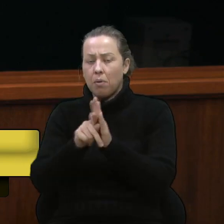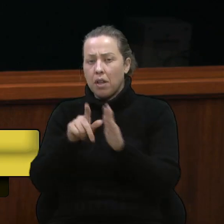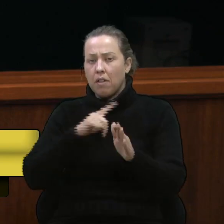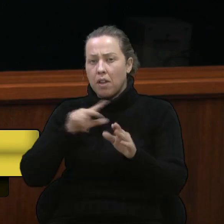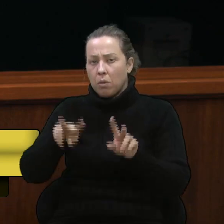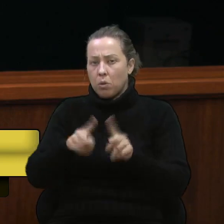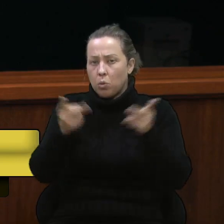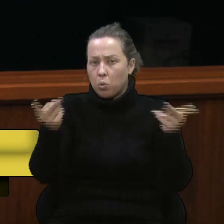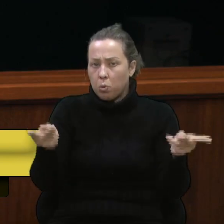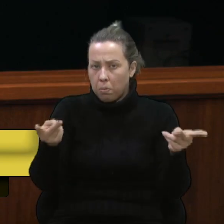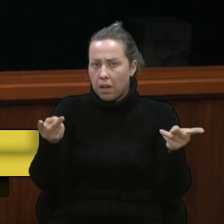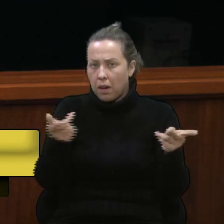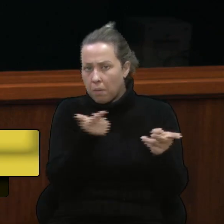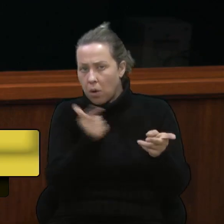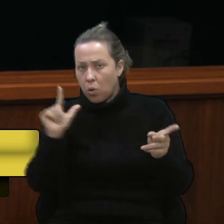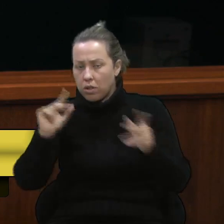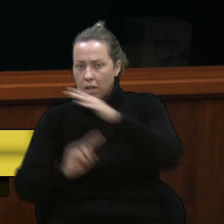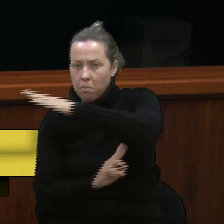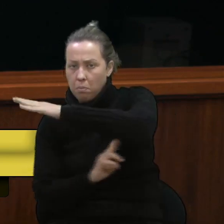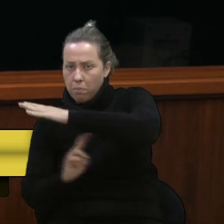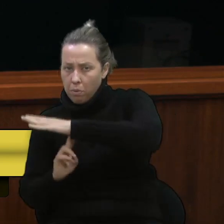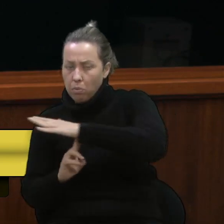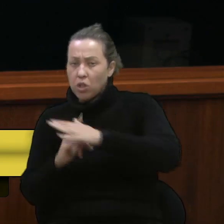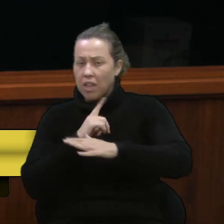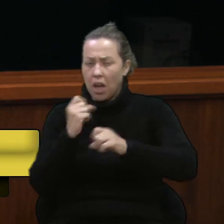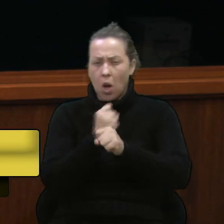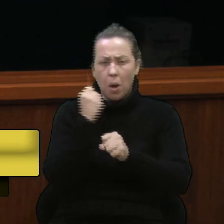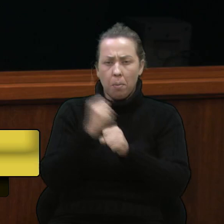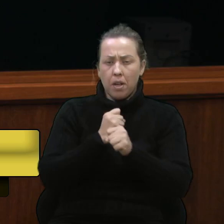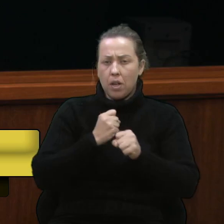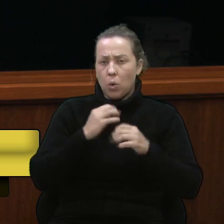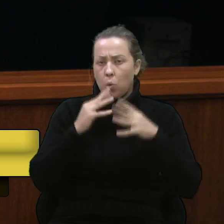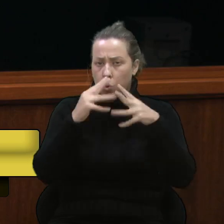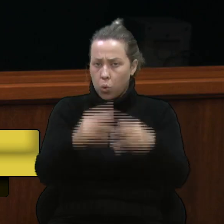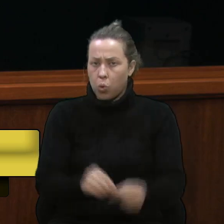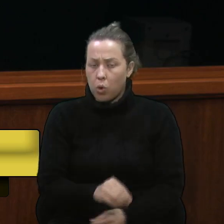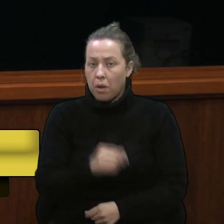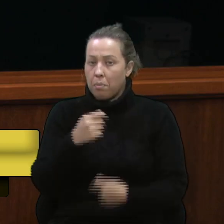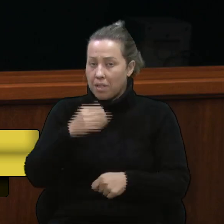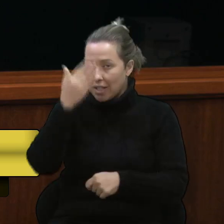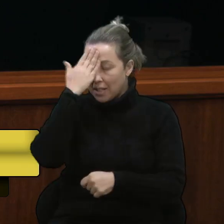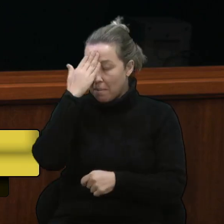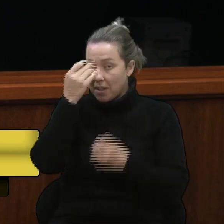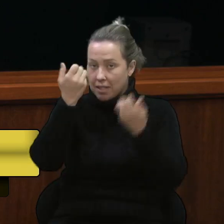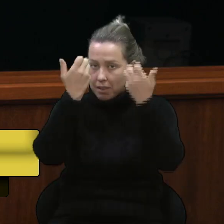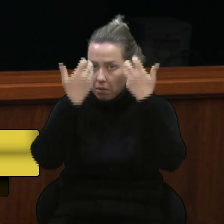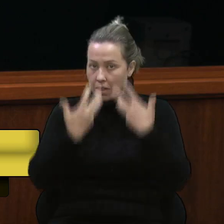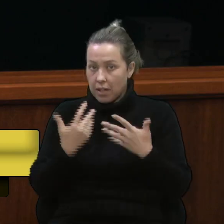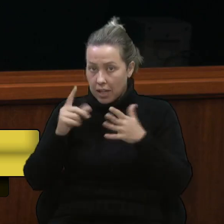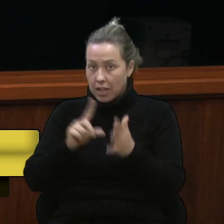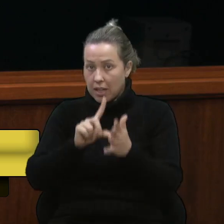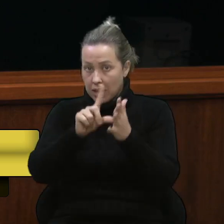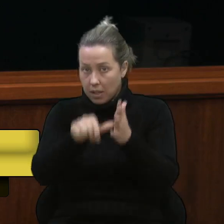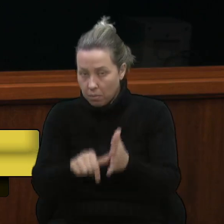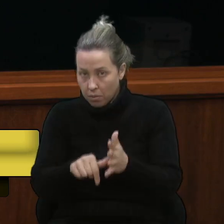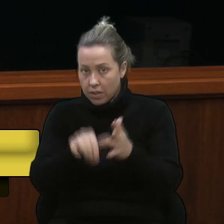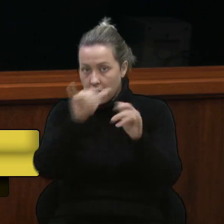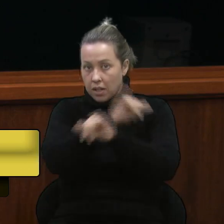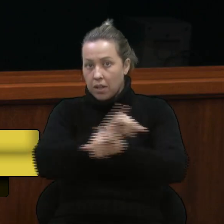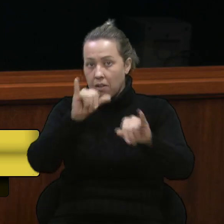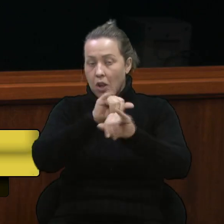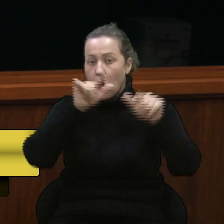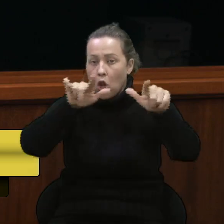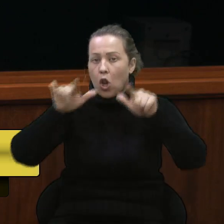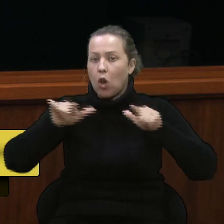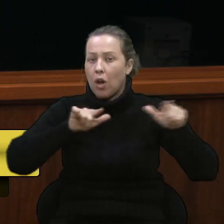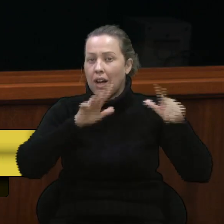outra ponte seca, então, tem várias obras ali que a gente precisaria se apropriar. Então, logo em seguida, nós estaremos passando nos gabinetes